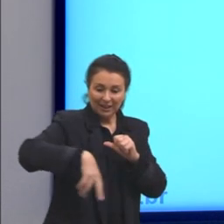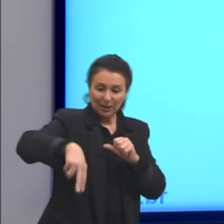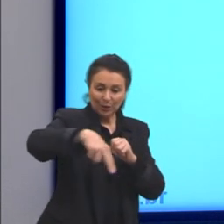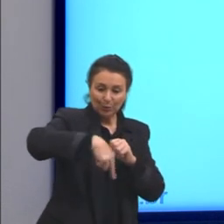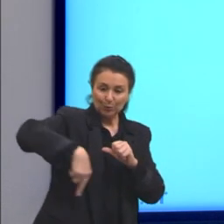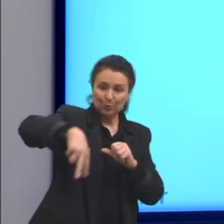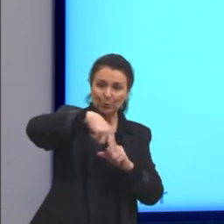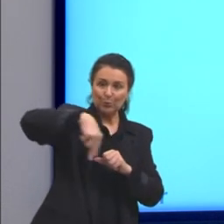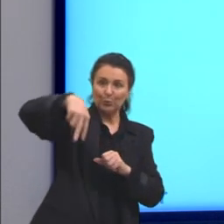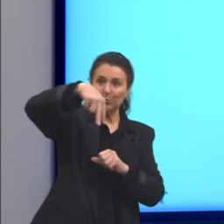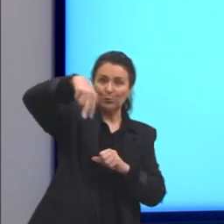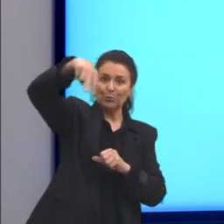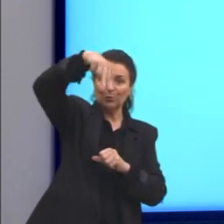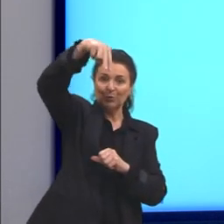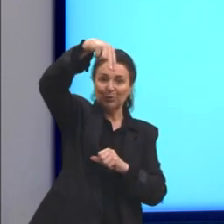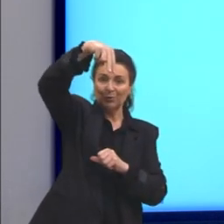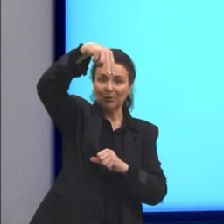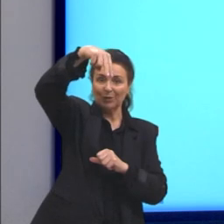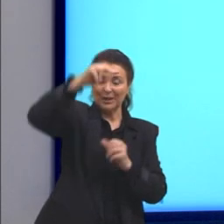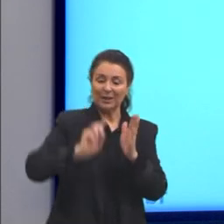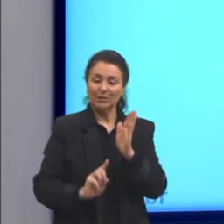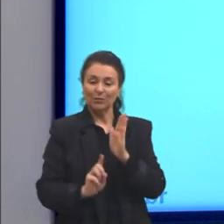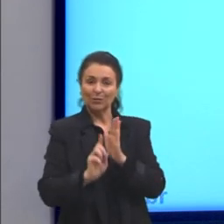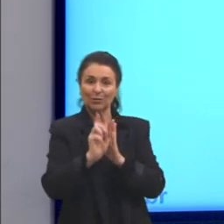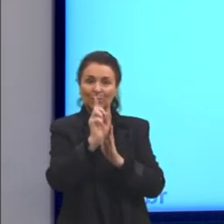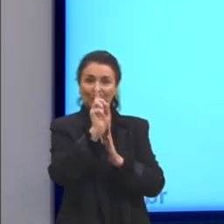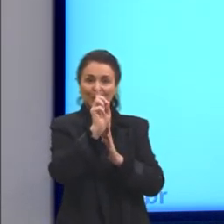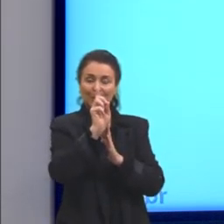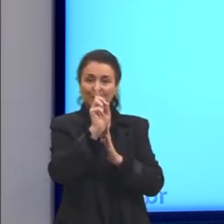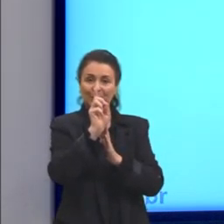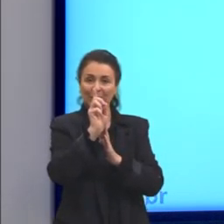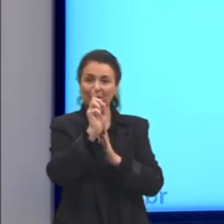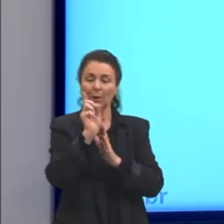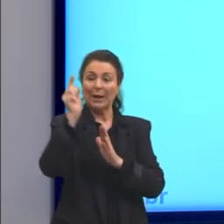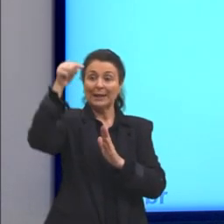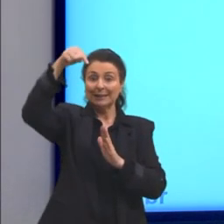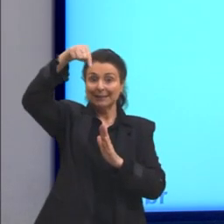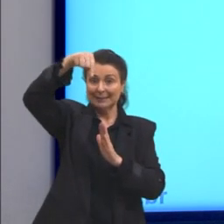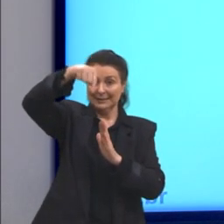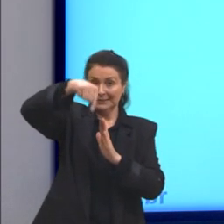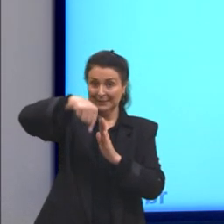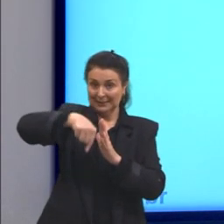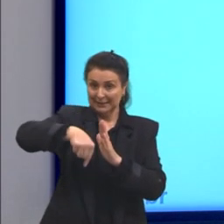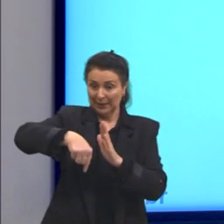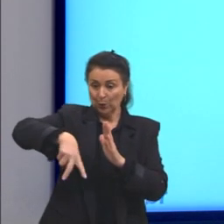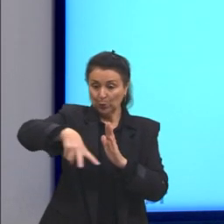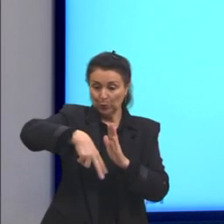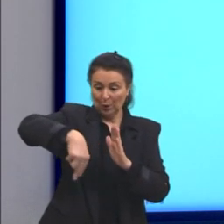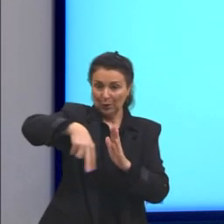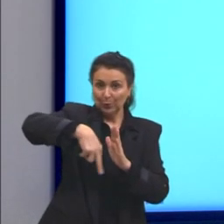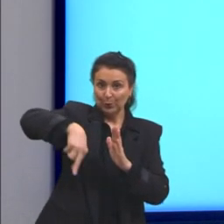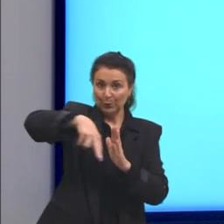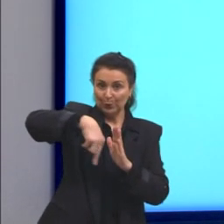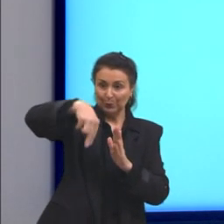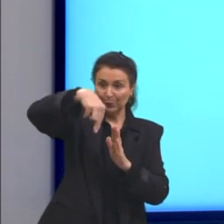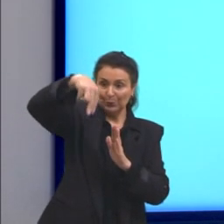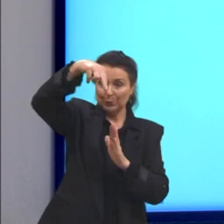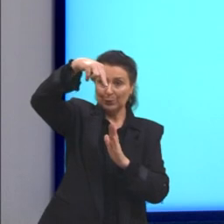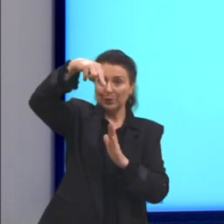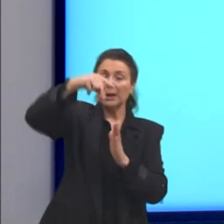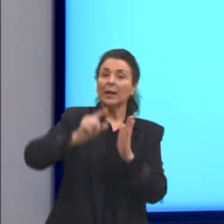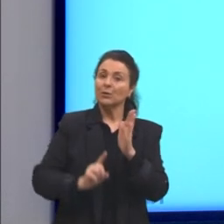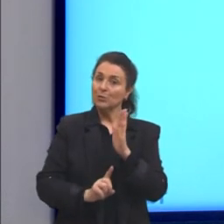está falando alguma coisa em altas atitudes, que ela desceu e vai subir. Dessa maneira, a